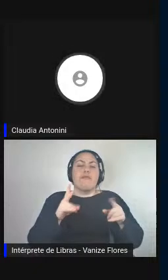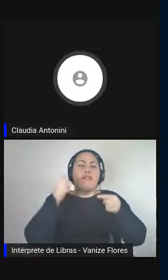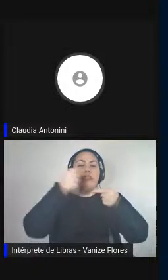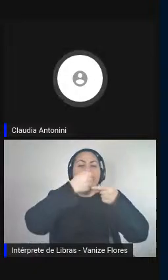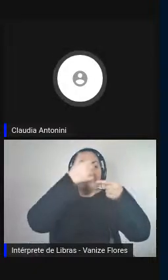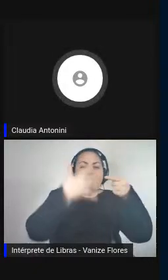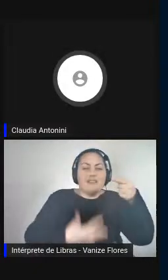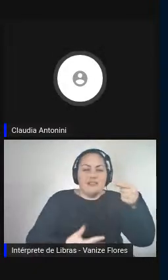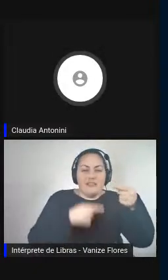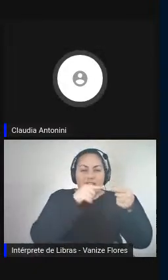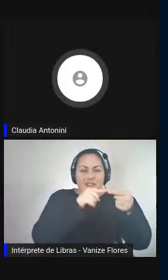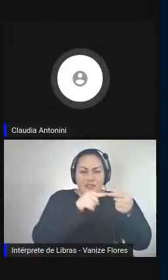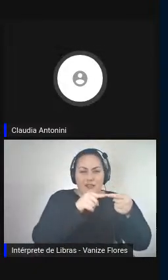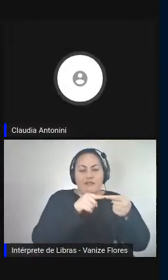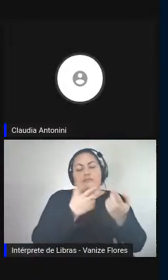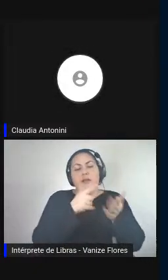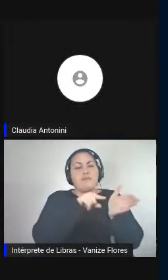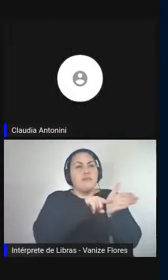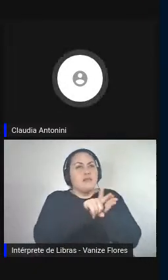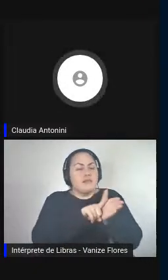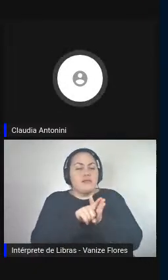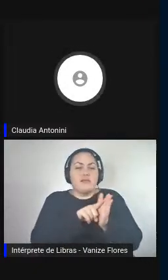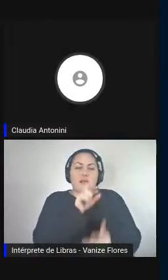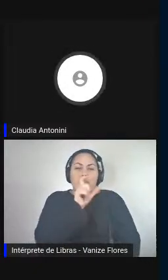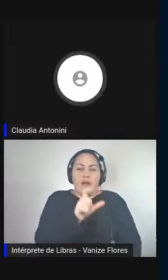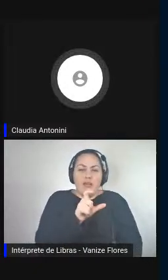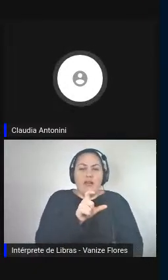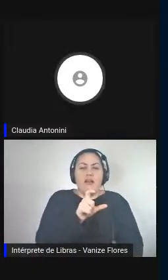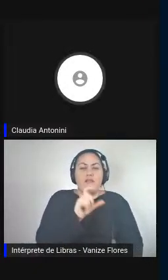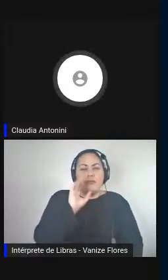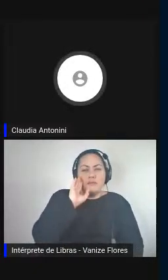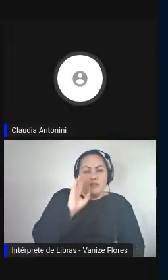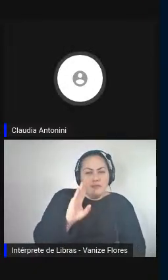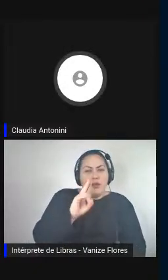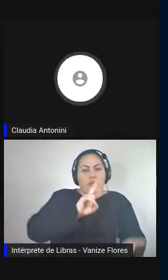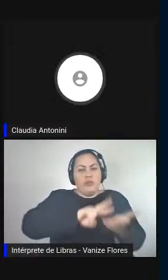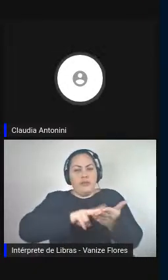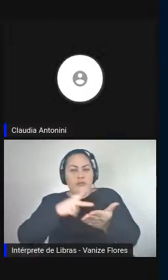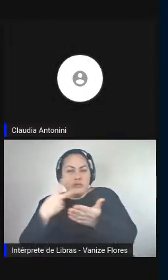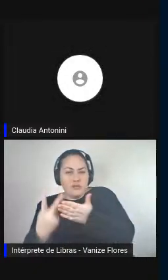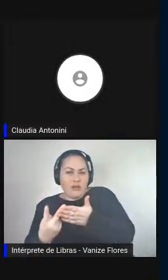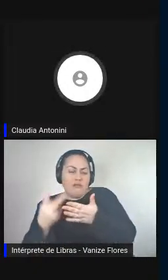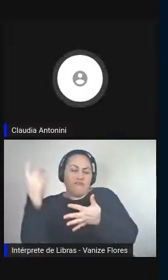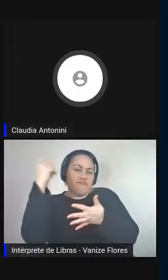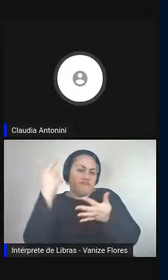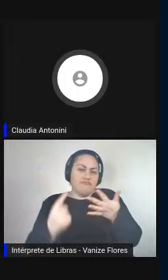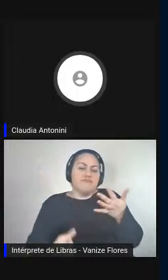-chave, tradução e etc., temos diversos âmbitos,